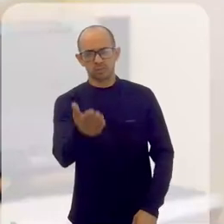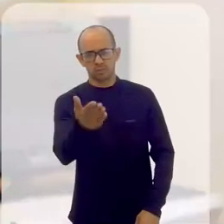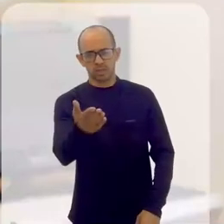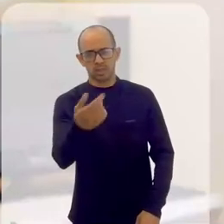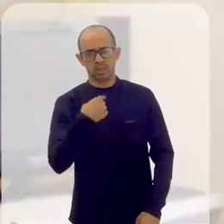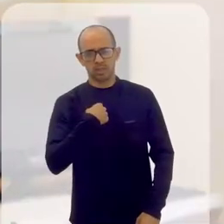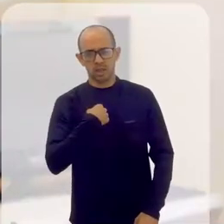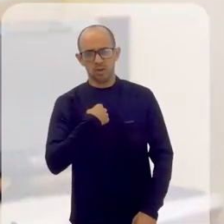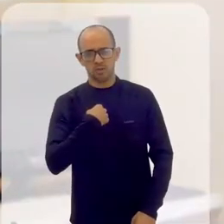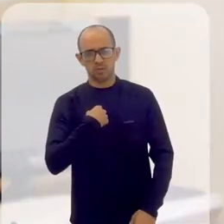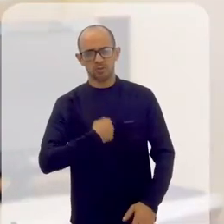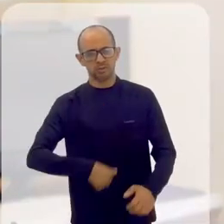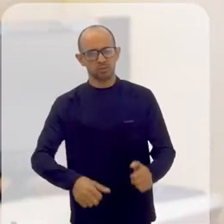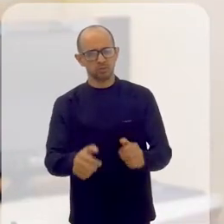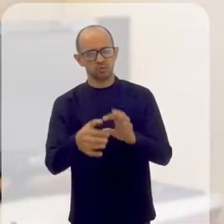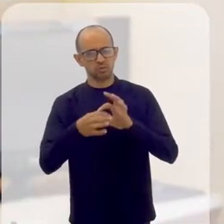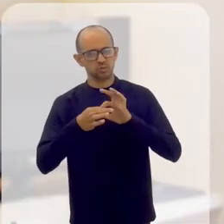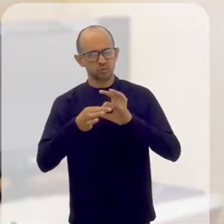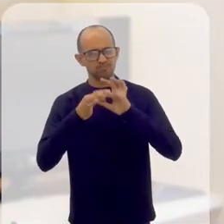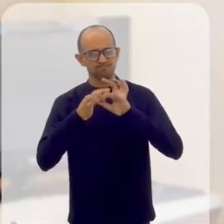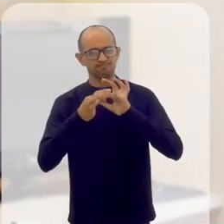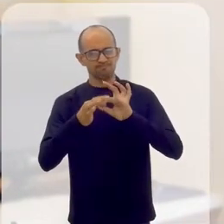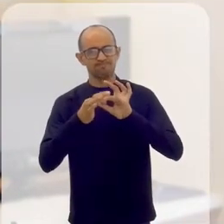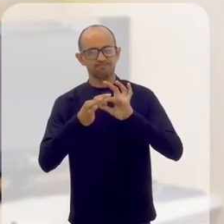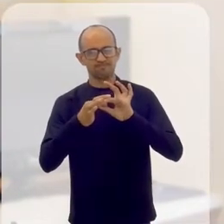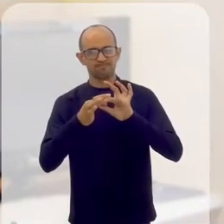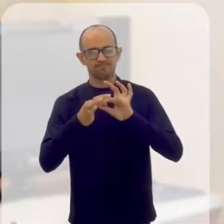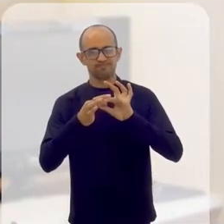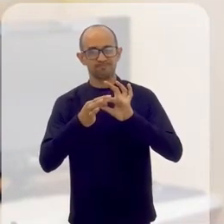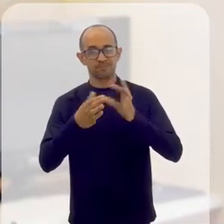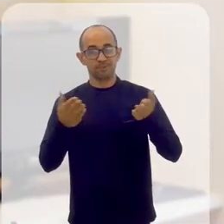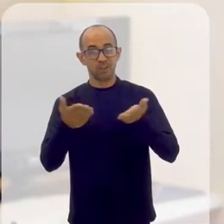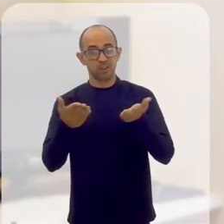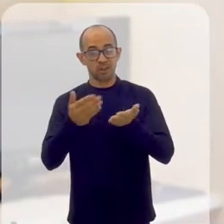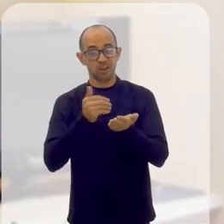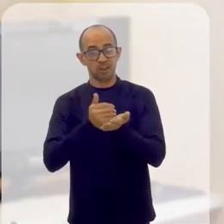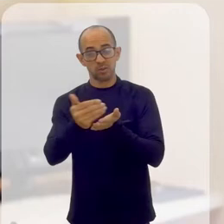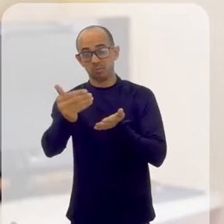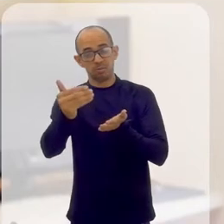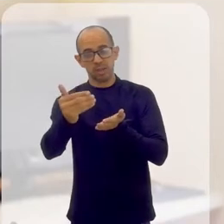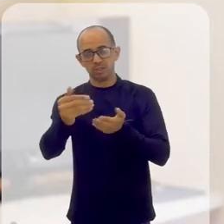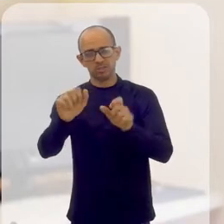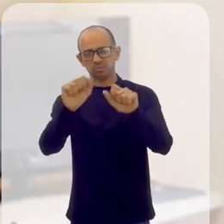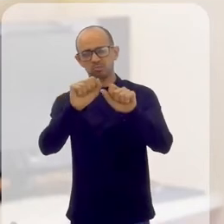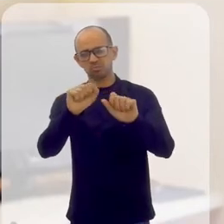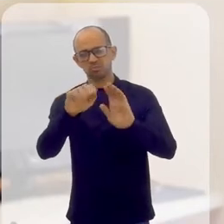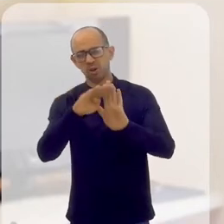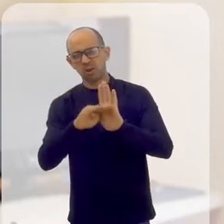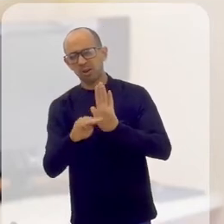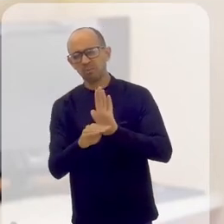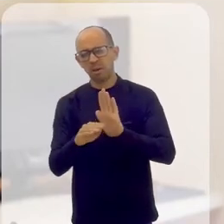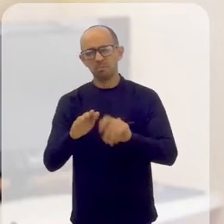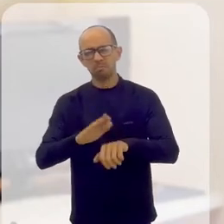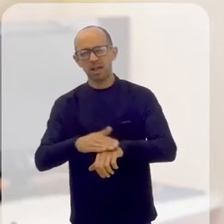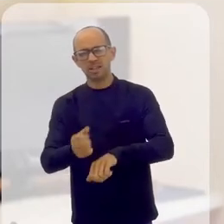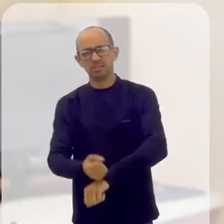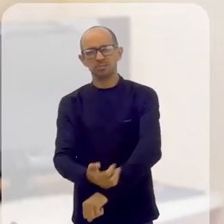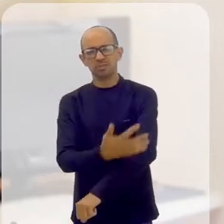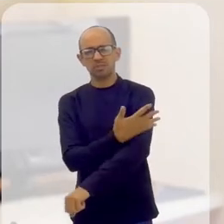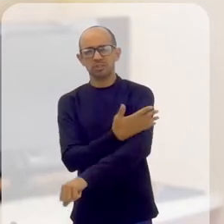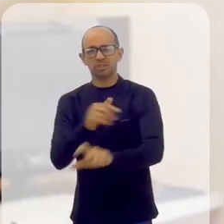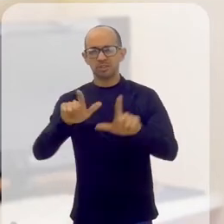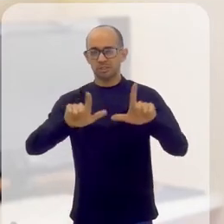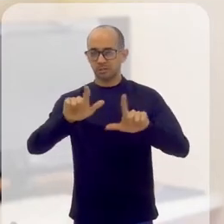Você e eu estamos na mesma sintonia. Começa agora o programa mais inspirador da televisão